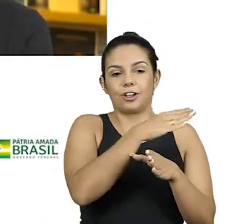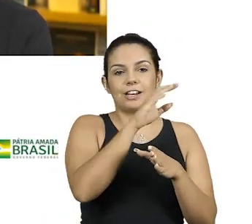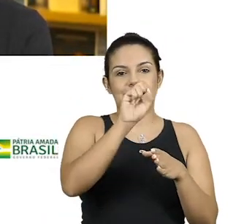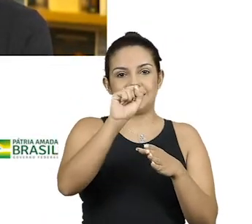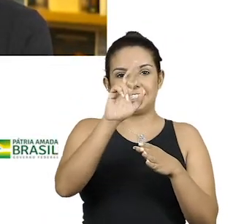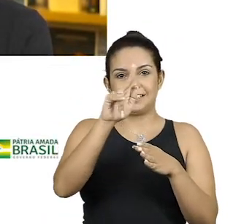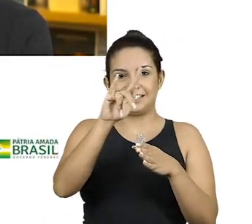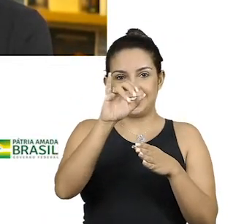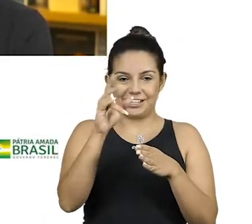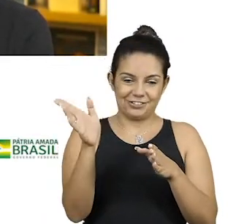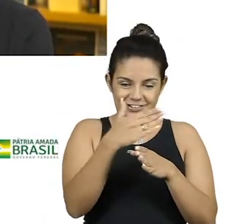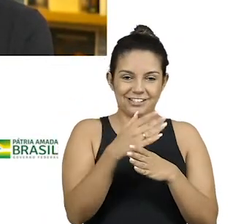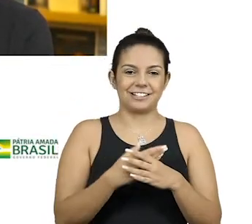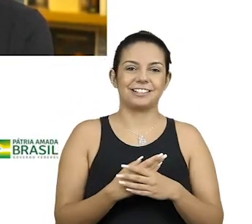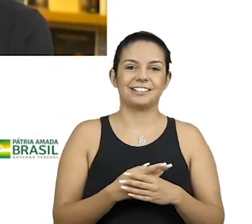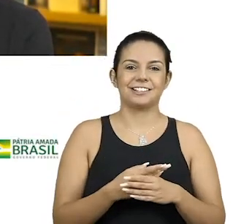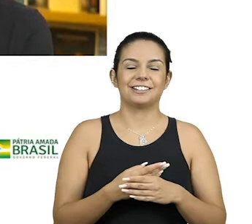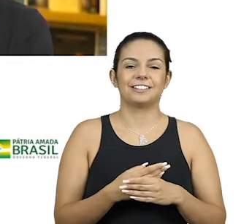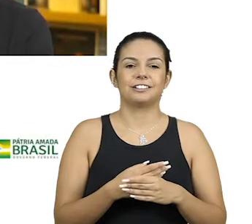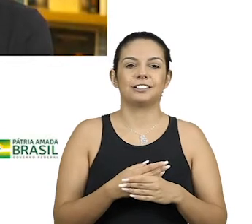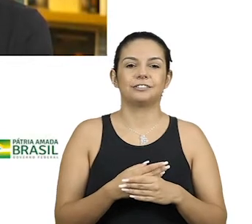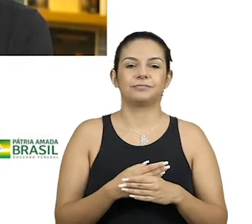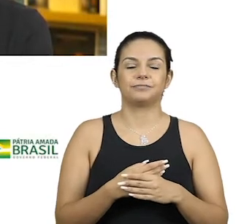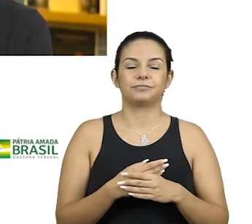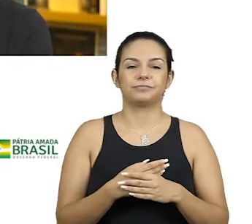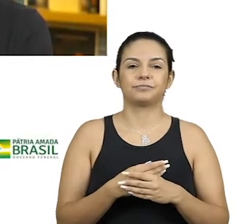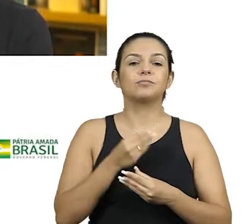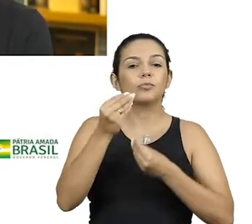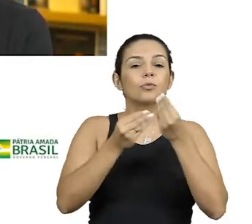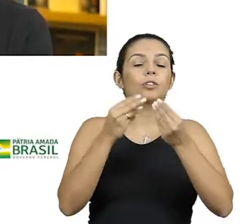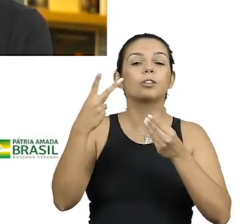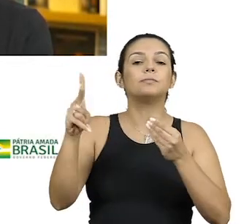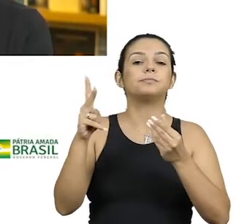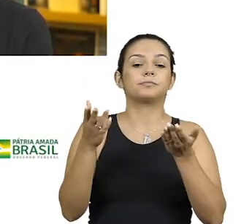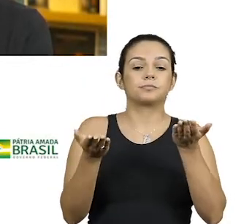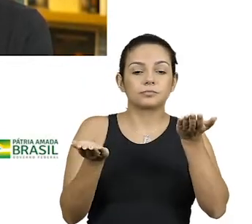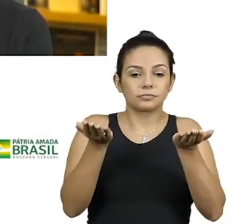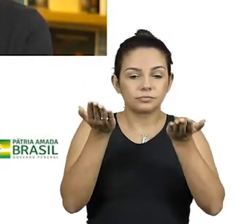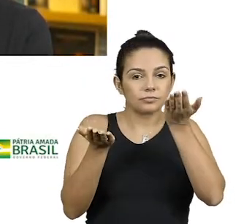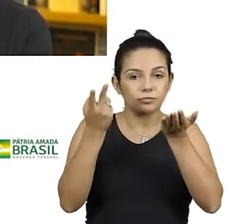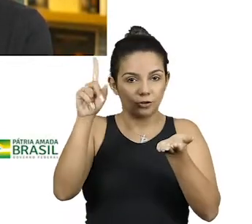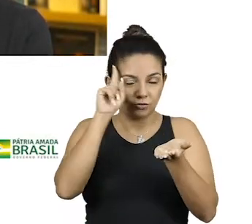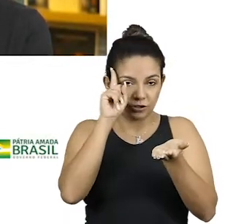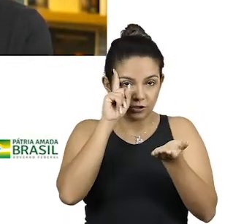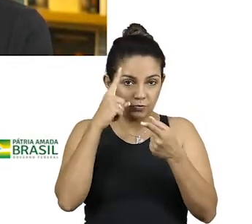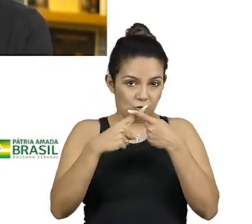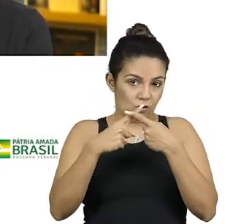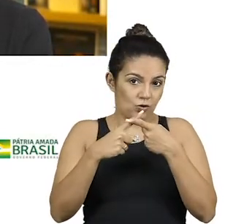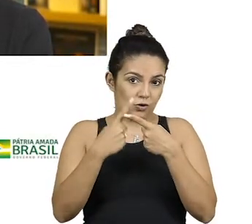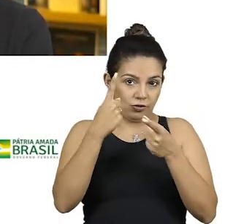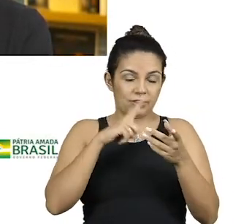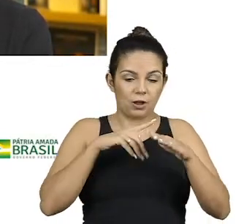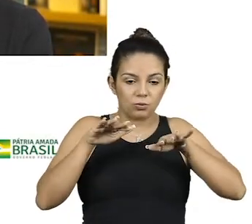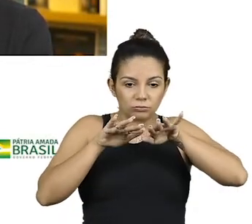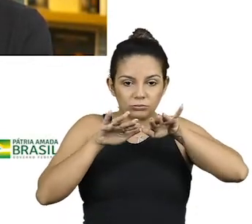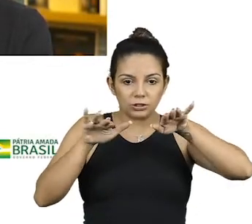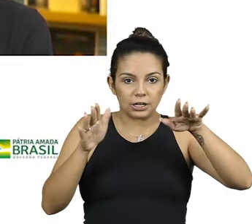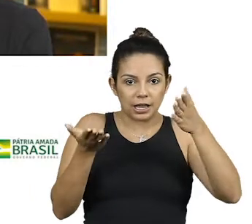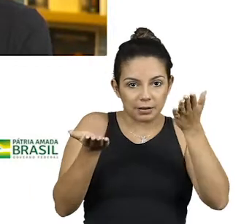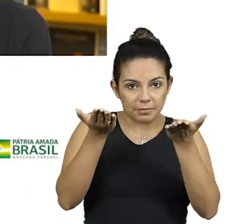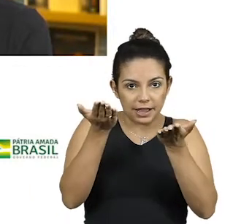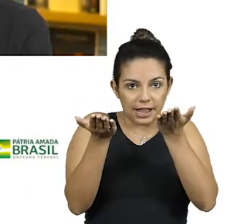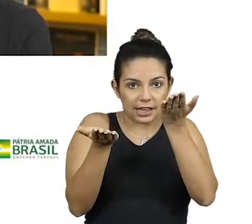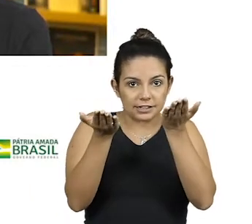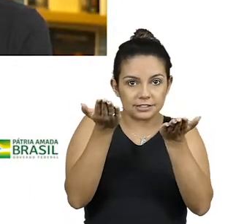Eu amo o Sérgio. Isso é incrivelmente. E como é que funciona esse termômetro no seu dia a dia? Porque é um termômetro, não é? Esse